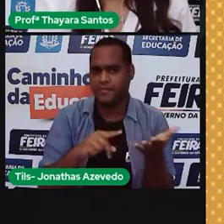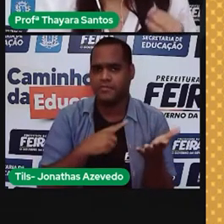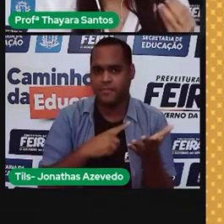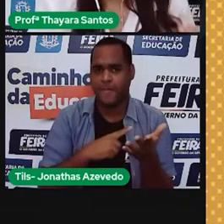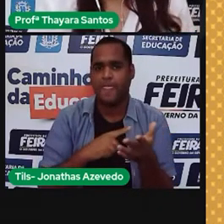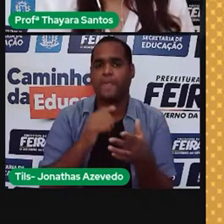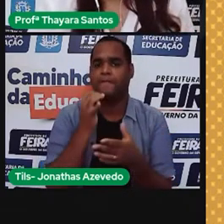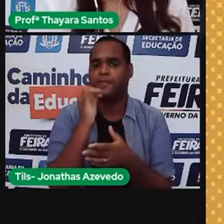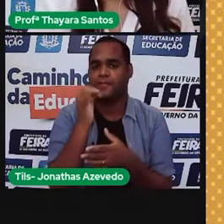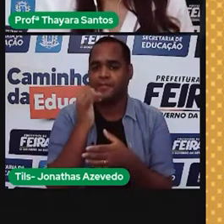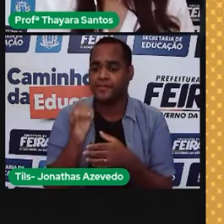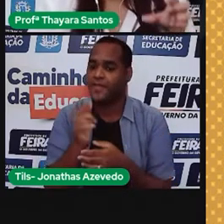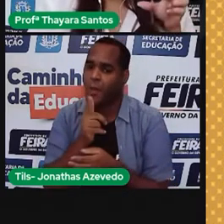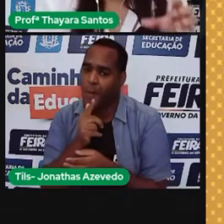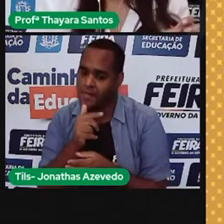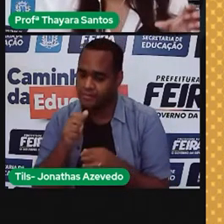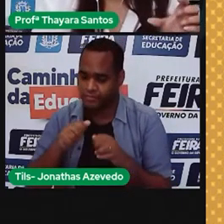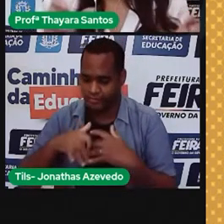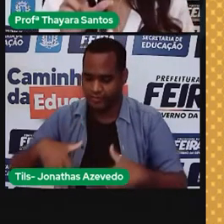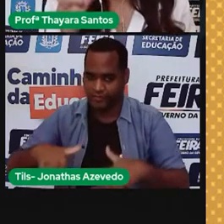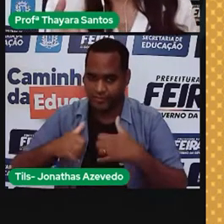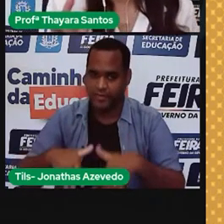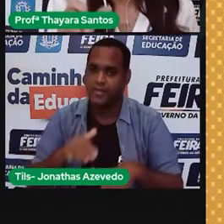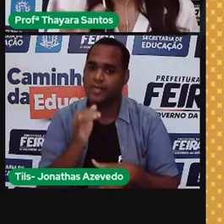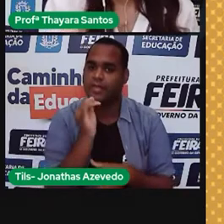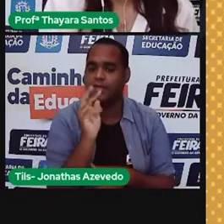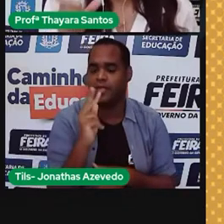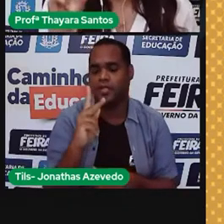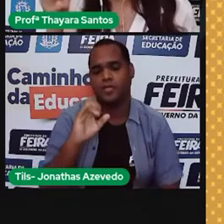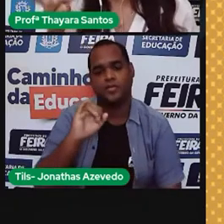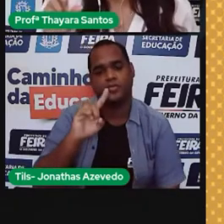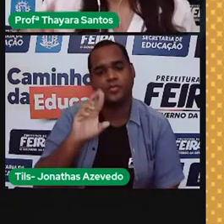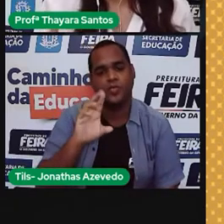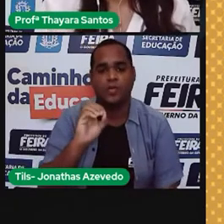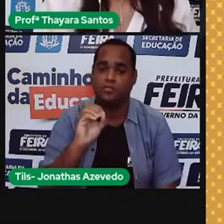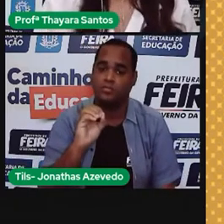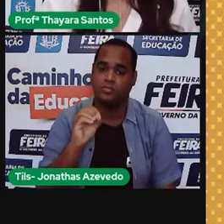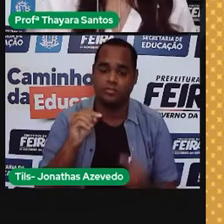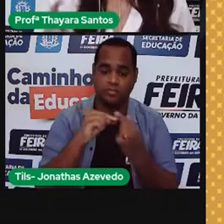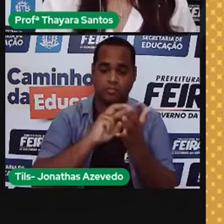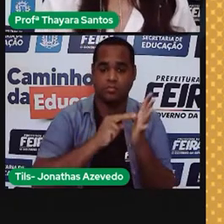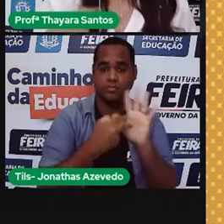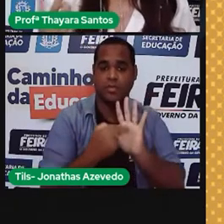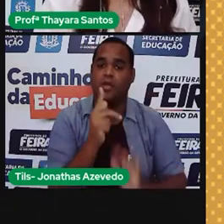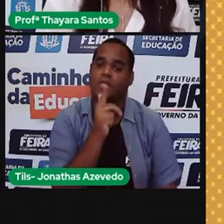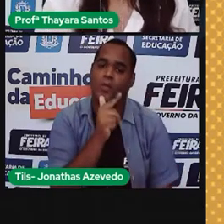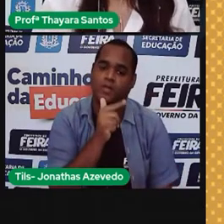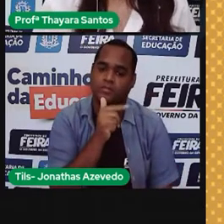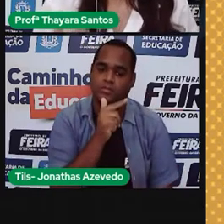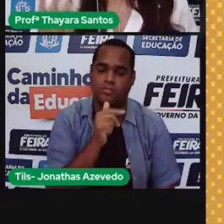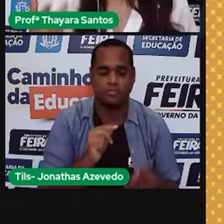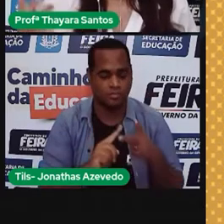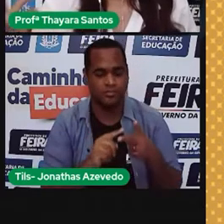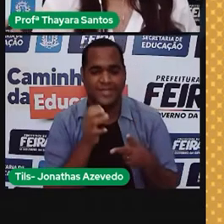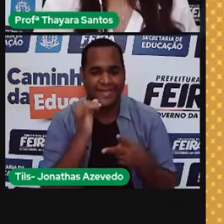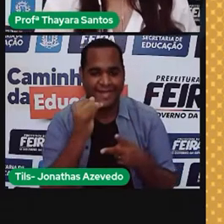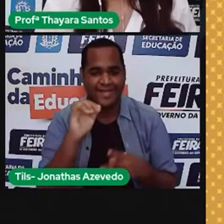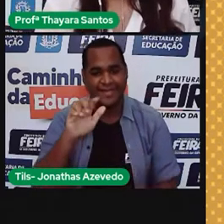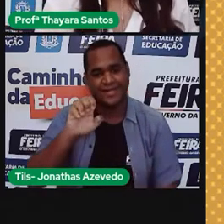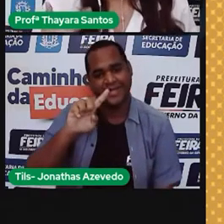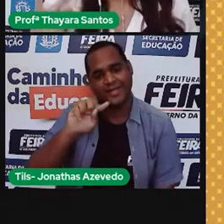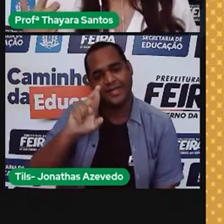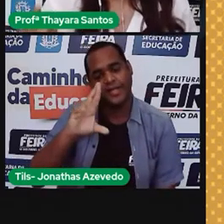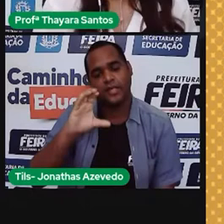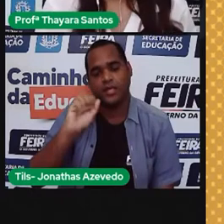Como é que funciona isso? Primeiro que só essa palavrinha hidro, esse termo hidro, já quer dizer água. Então, a